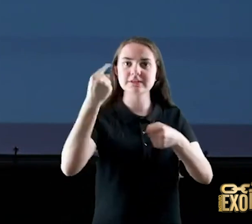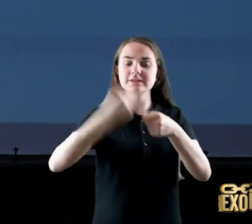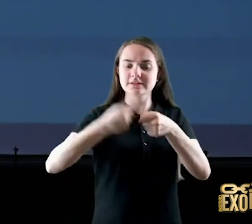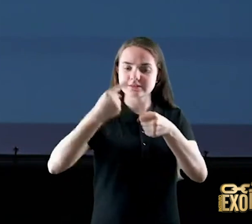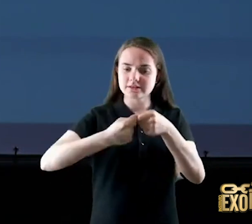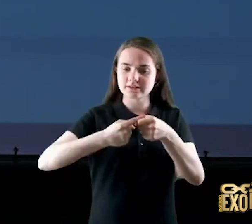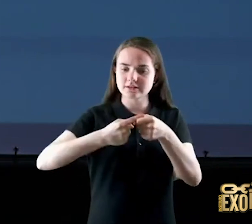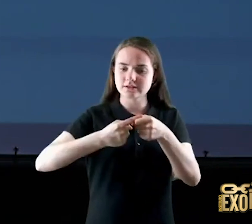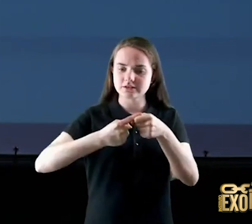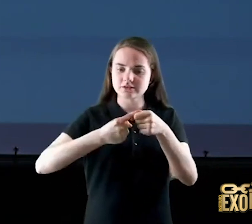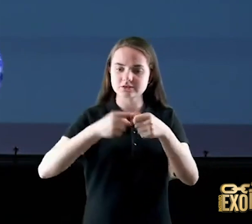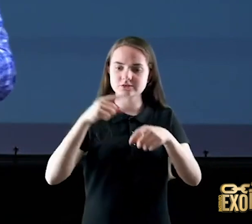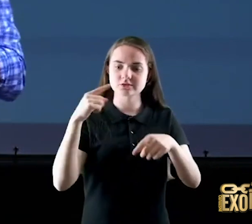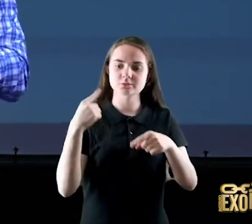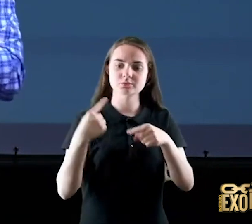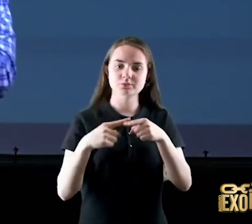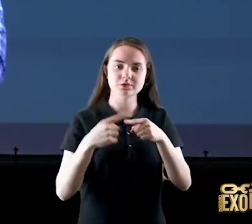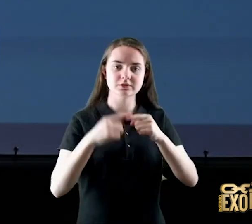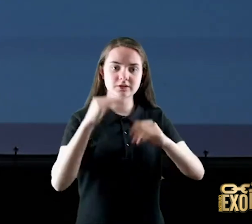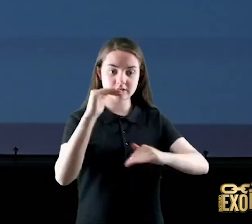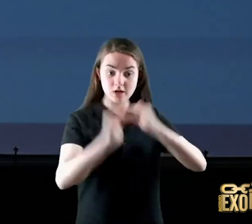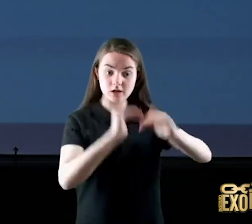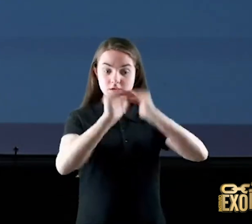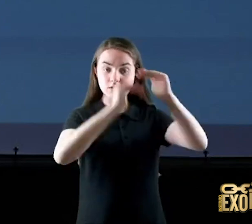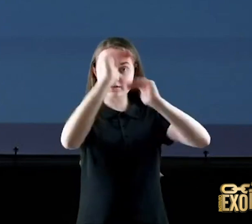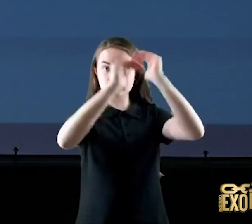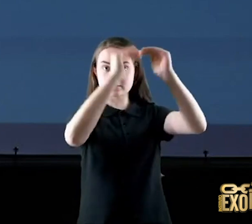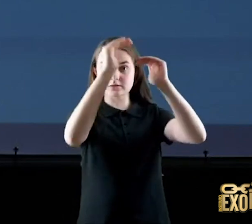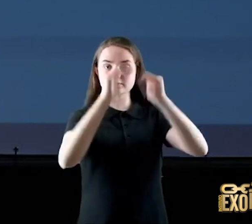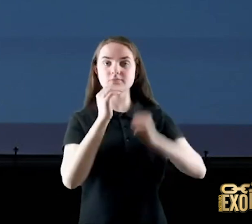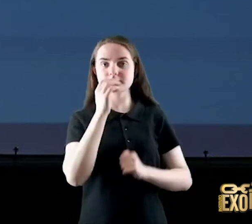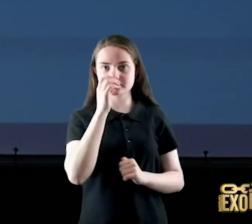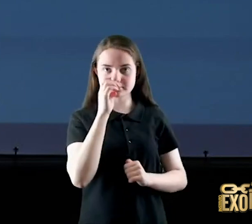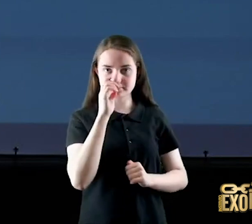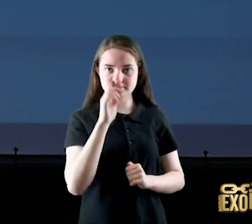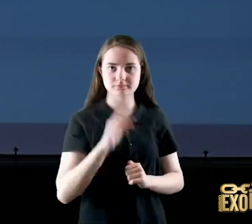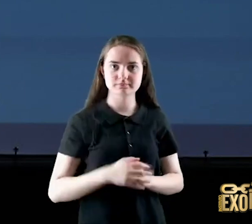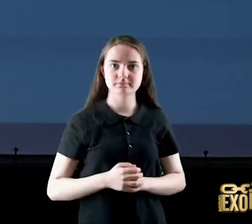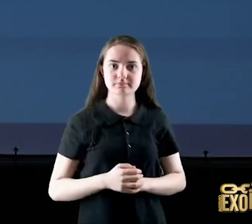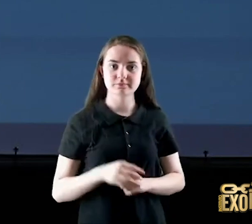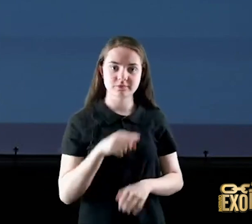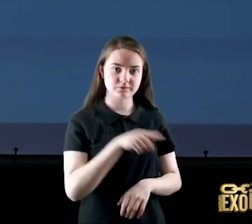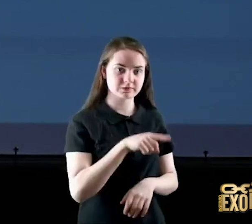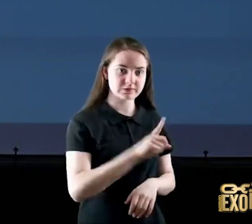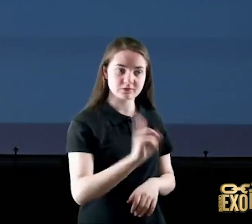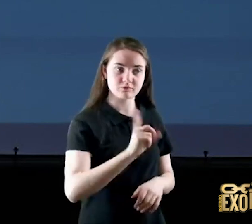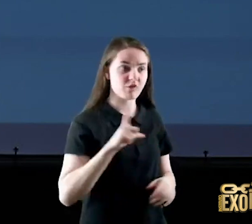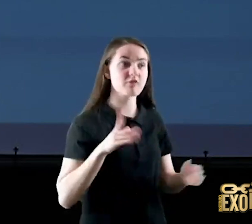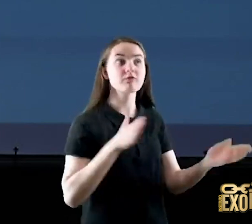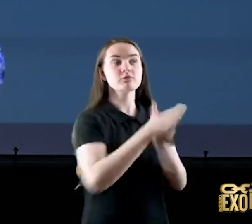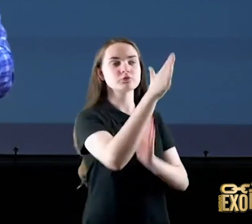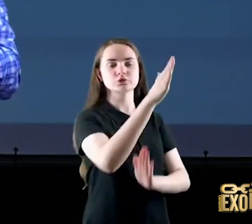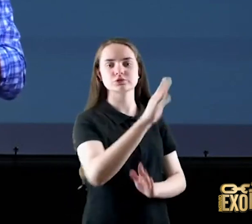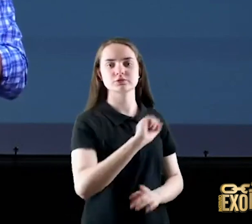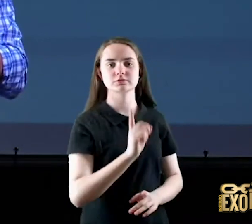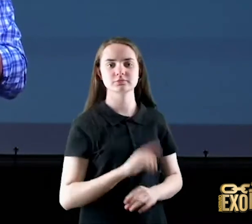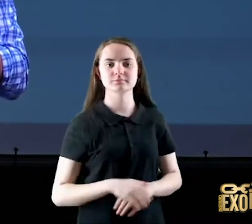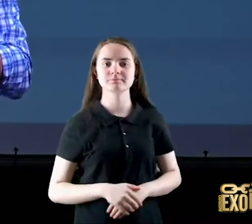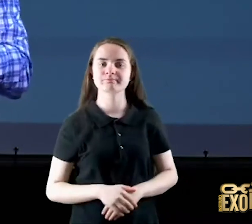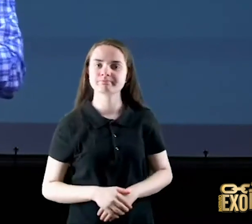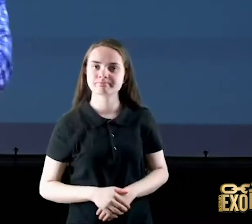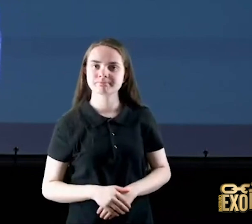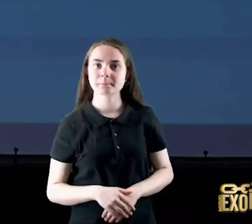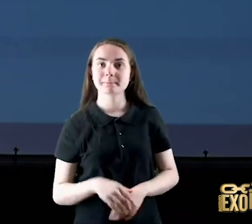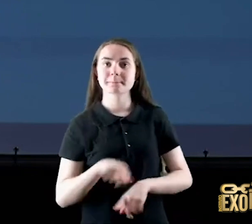porque a tua prosperidade depende da prosperidade da cidade vocês não vão sair daqui tem gente que ganha um governo ganha um